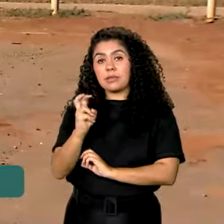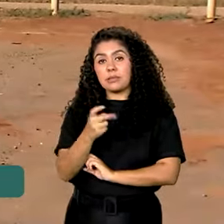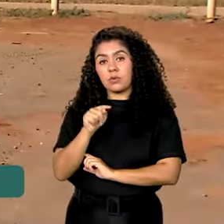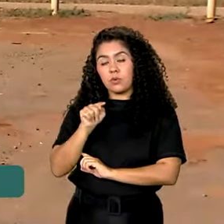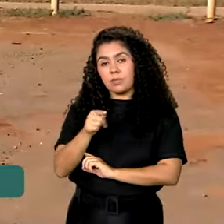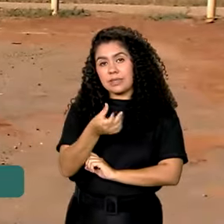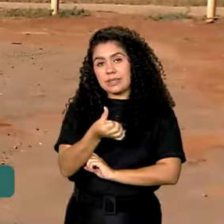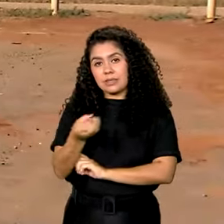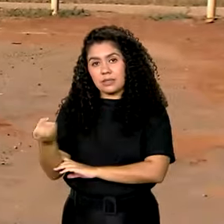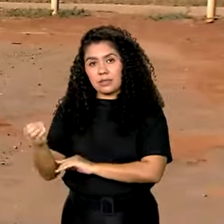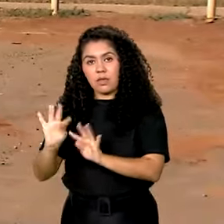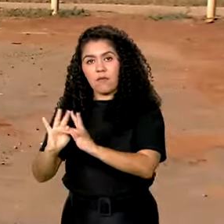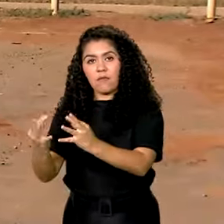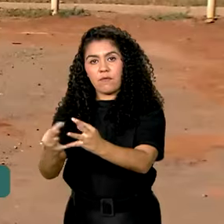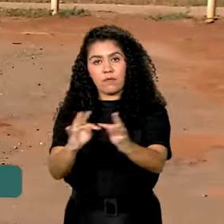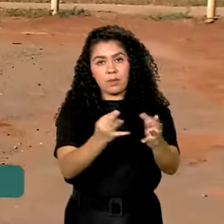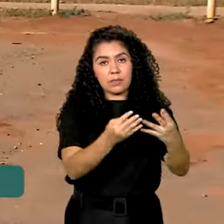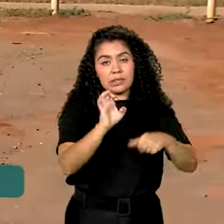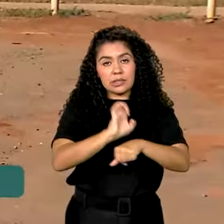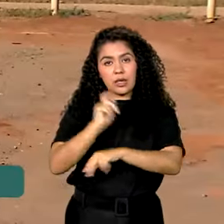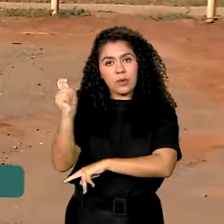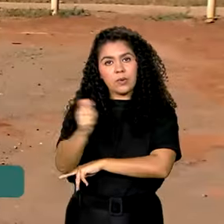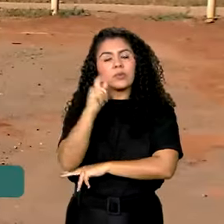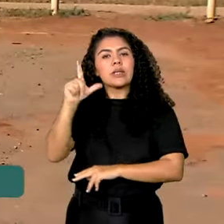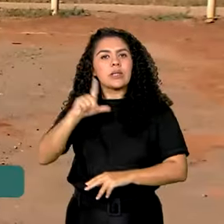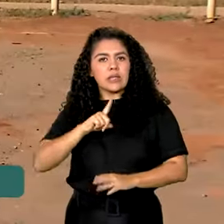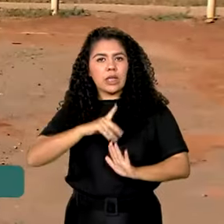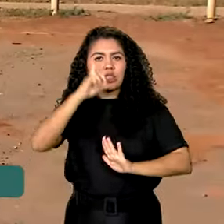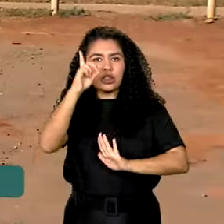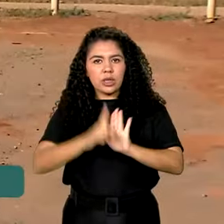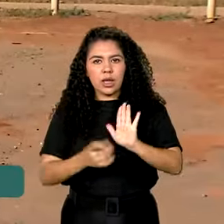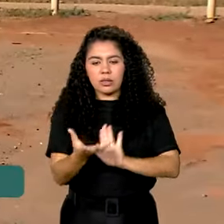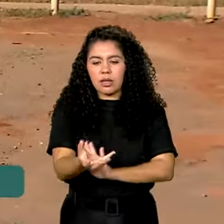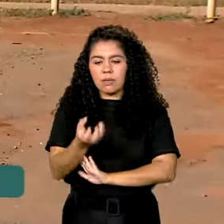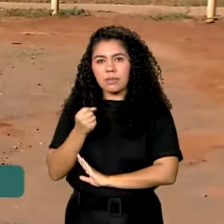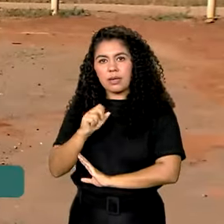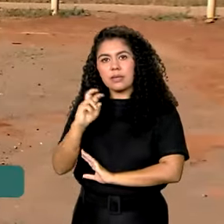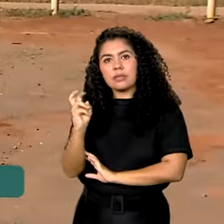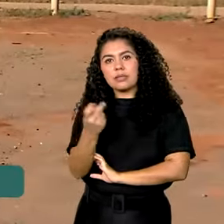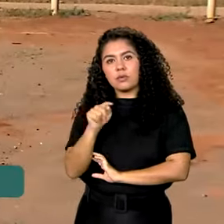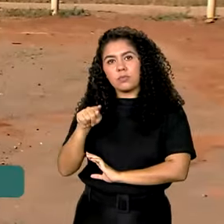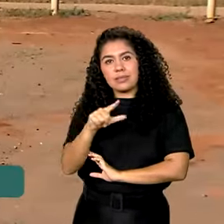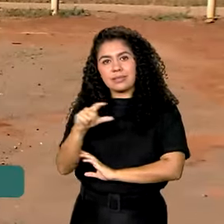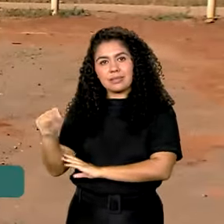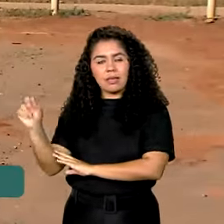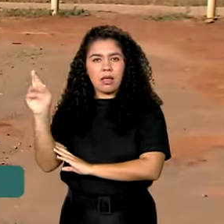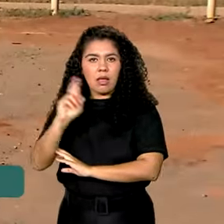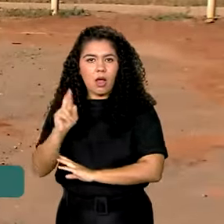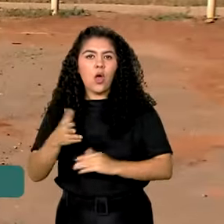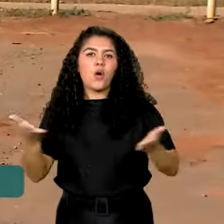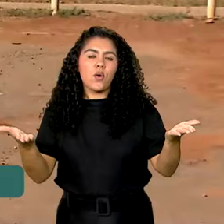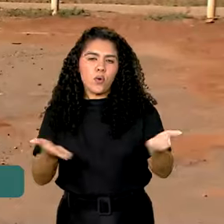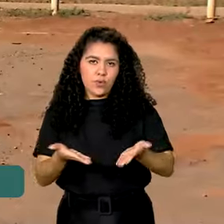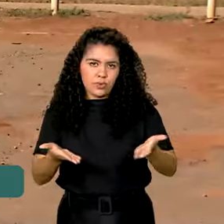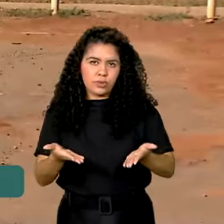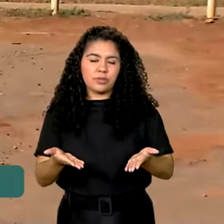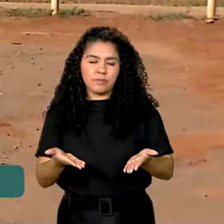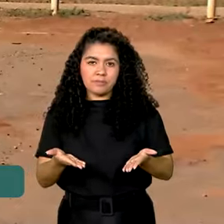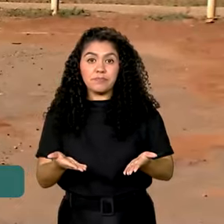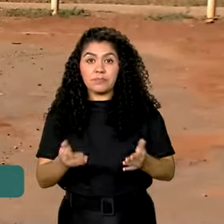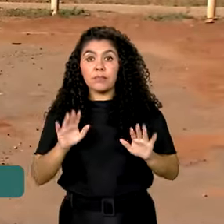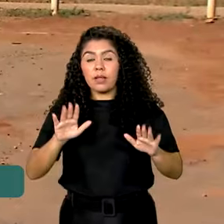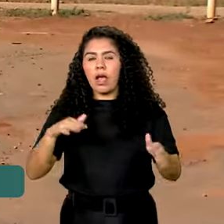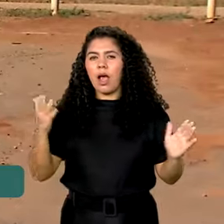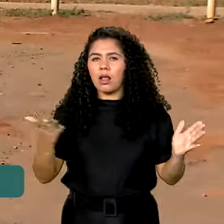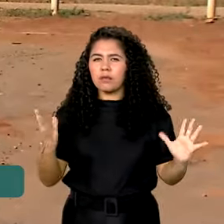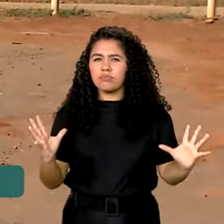famílias gaúchas com direito ao auxílio-reconstrução vão receber hoje o valor de R 5.100. Até